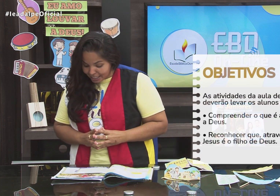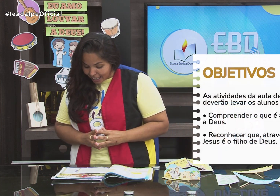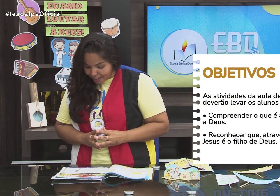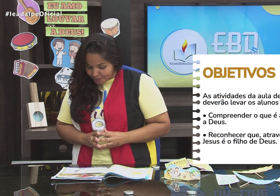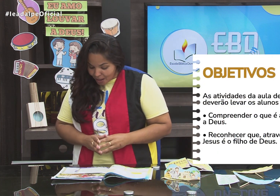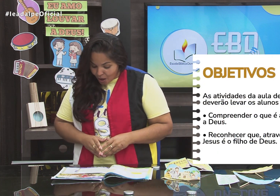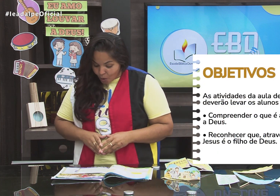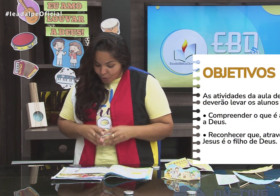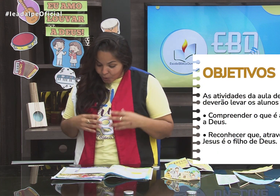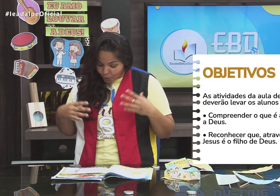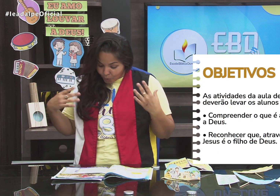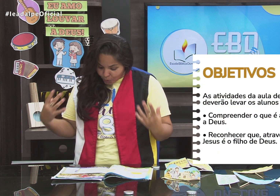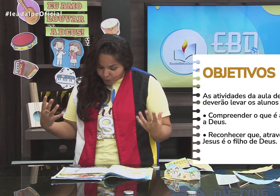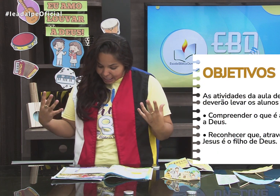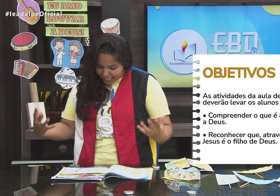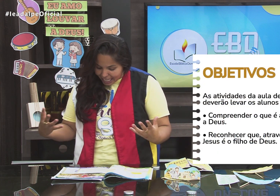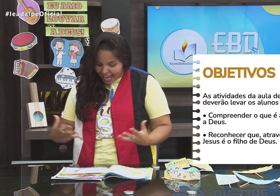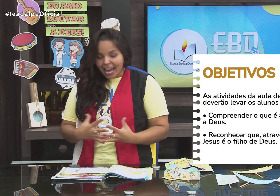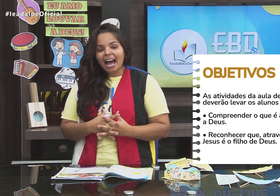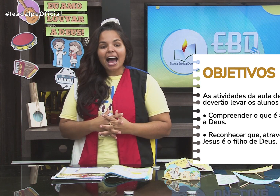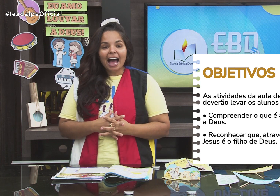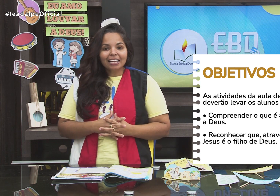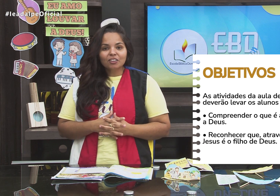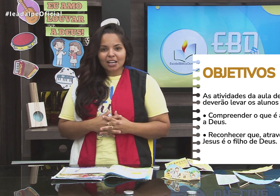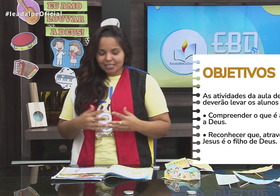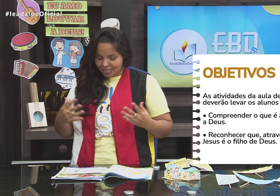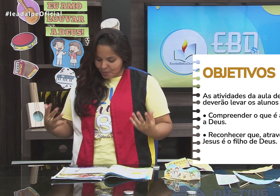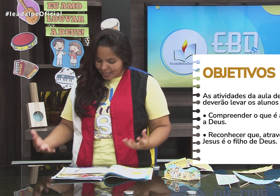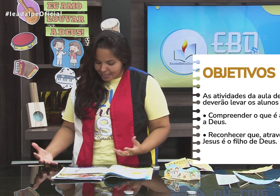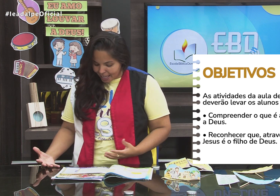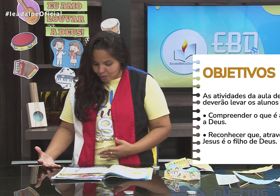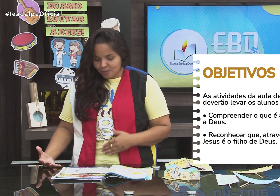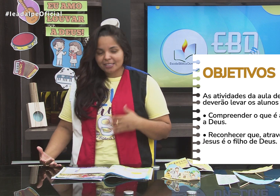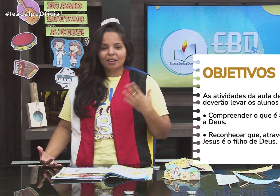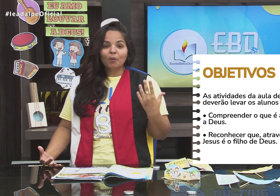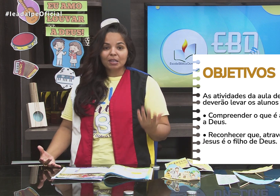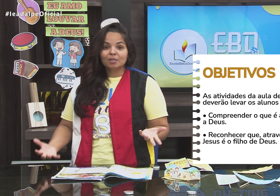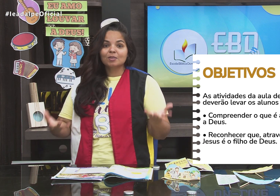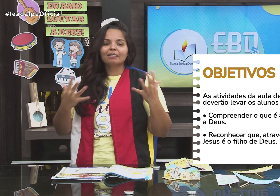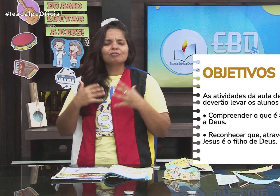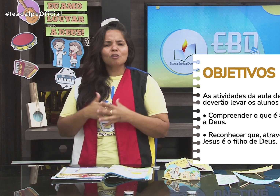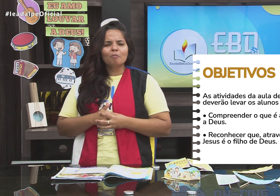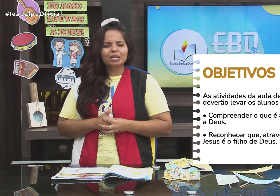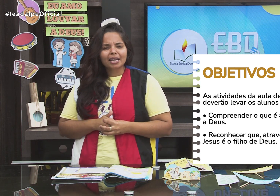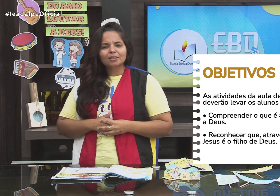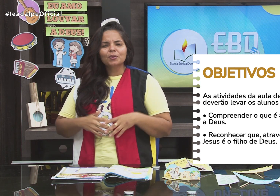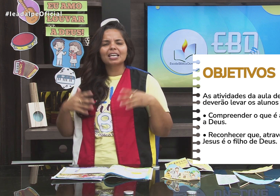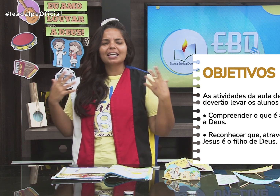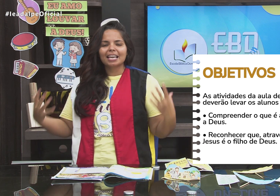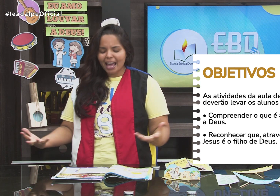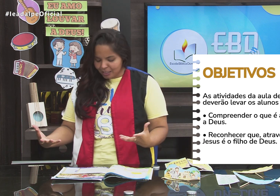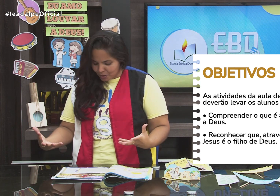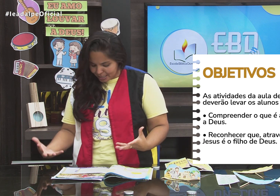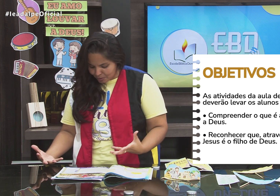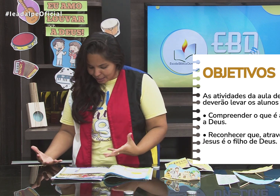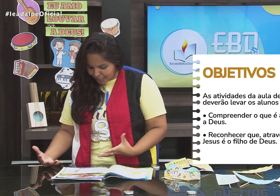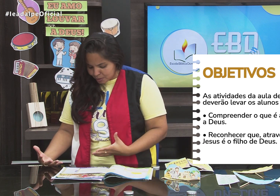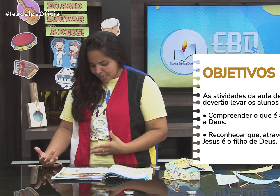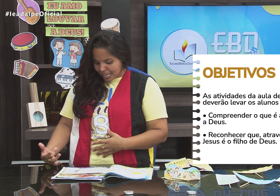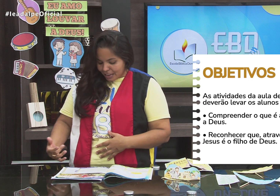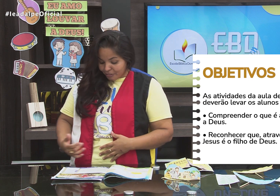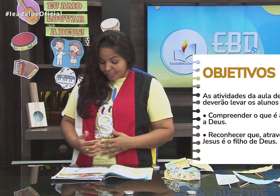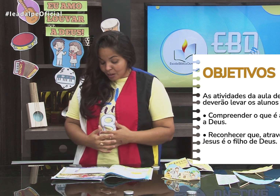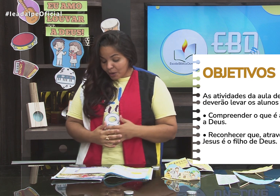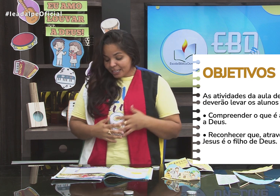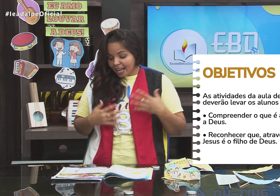é compreender o que é a adoração a Deus, fazer com que seus alunos compreendam o que é a adoração a